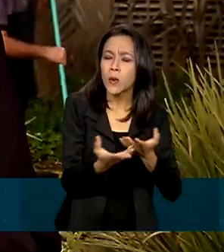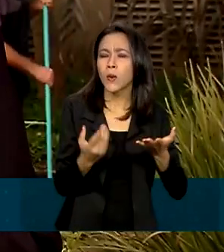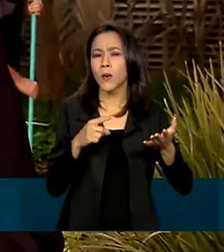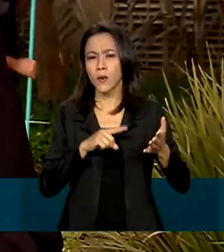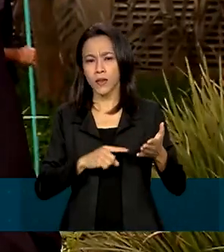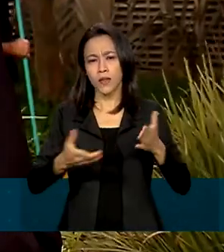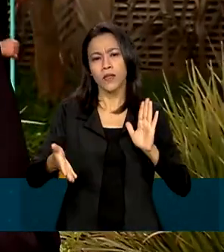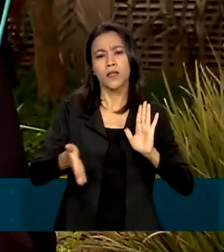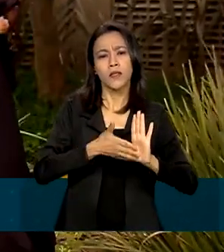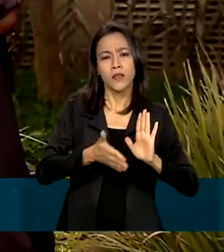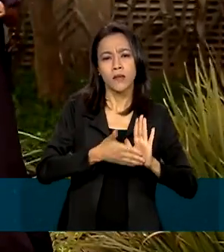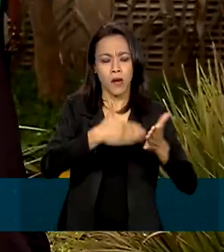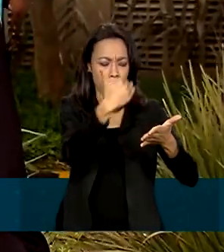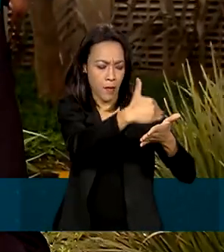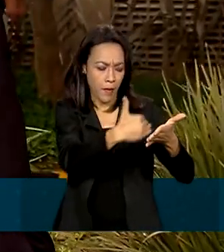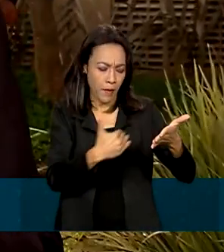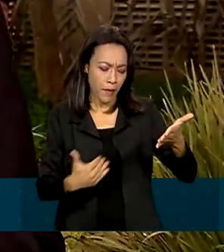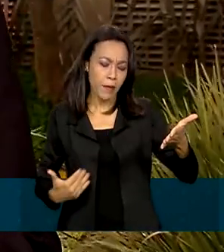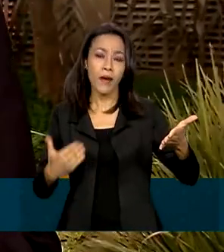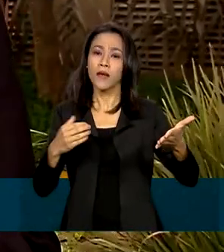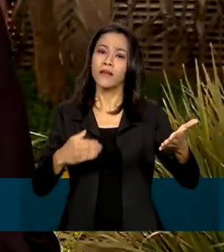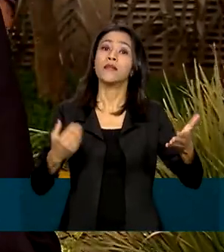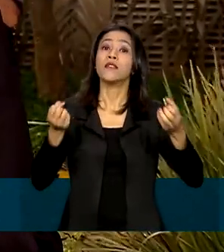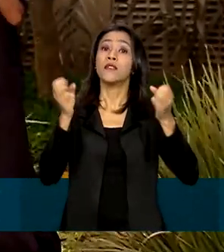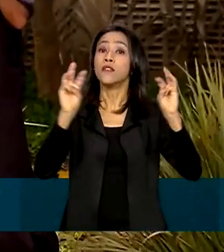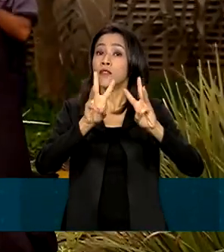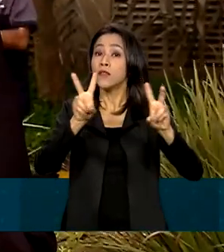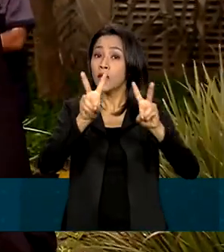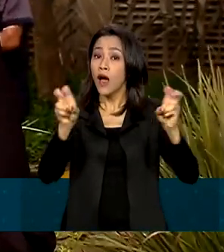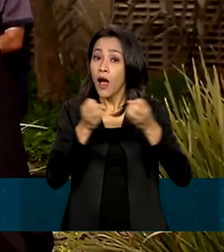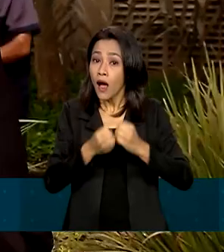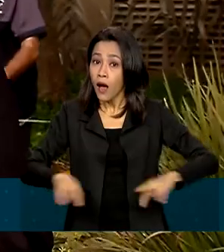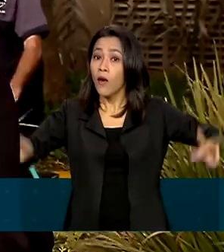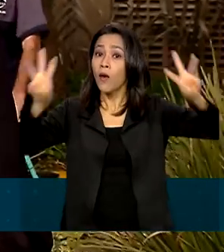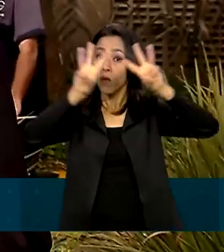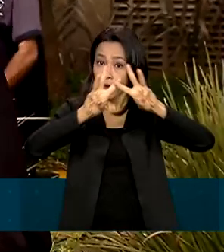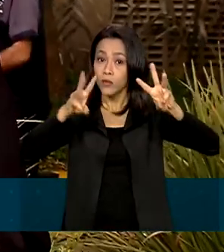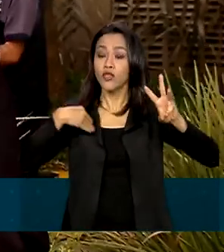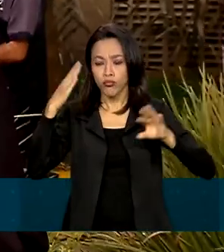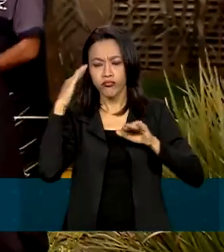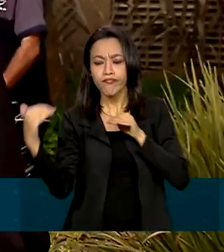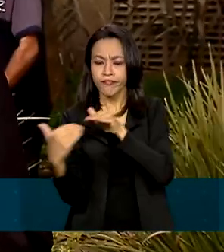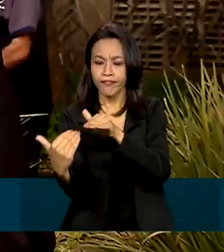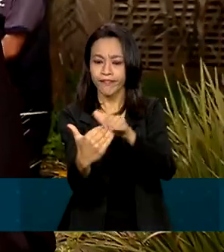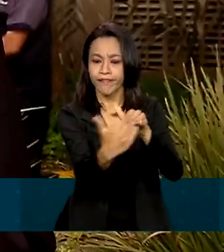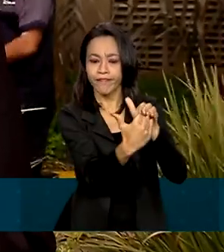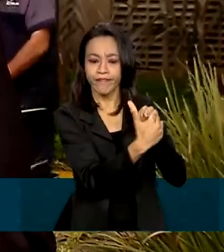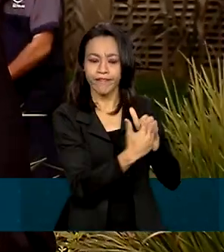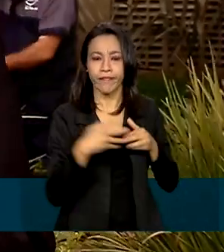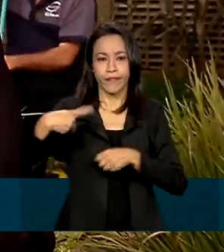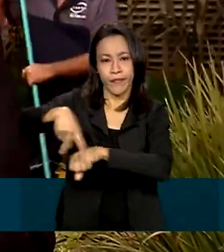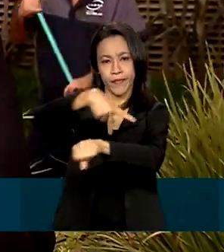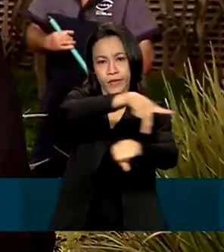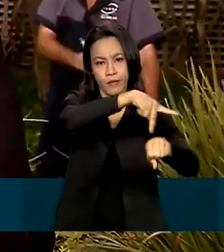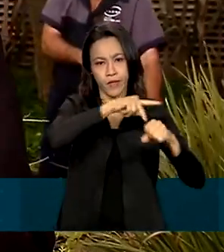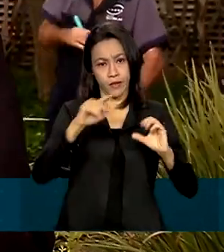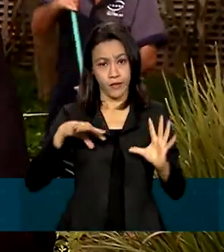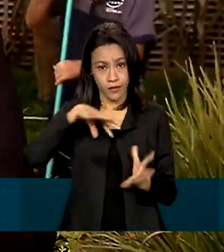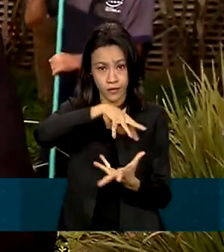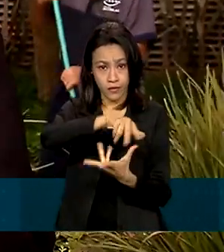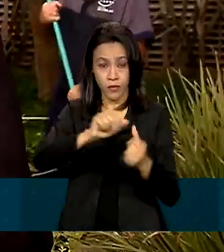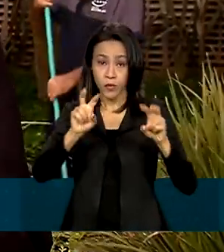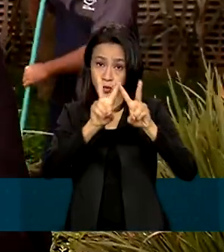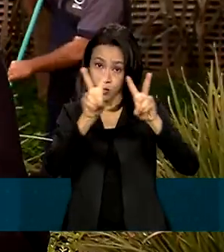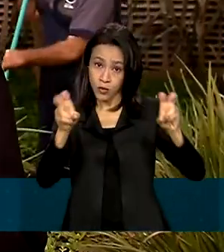proposições, as decisões da ONU, que vão ser tomadas juntamente em concordância com os outros países do mundo em relação a essa COP27.